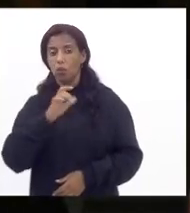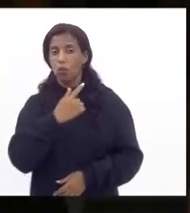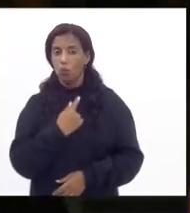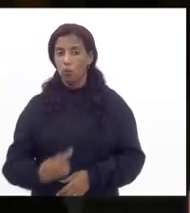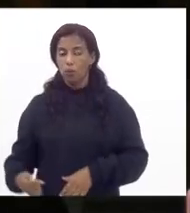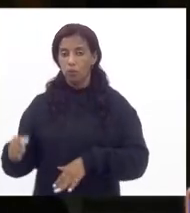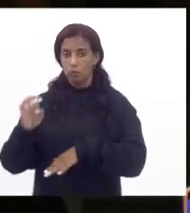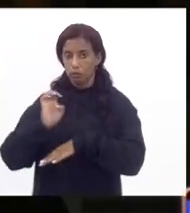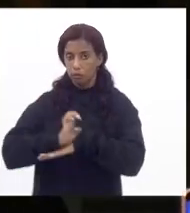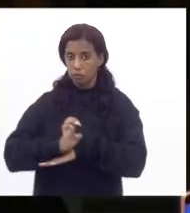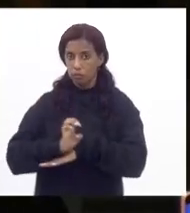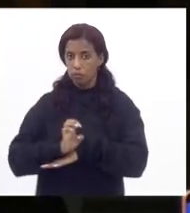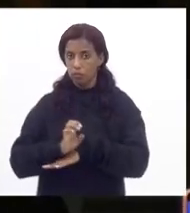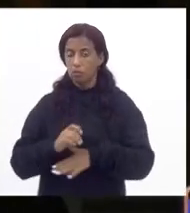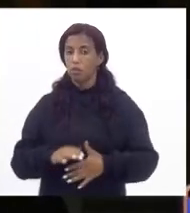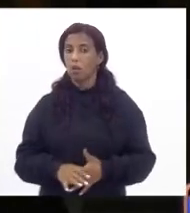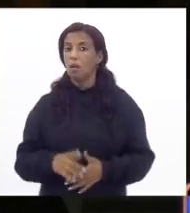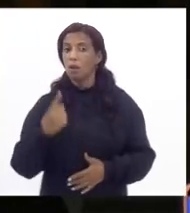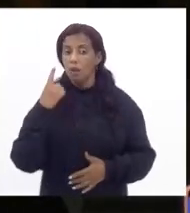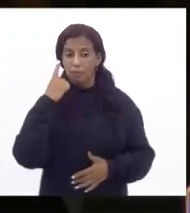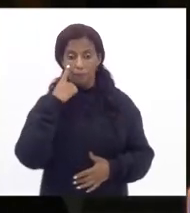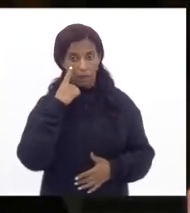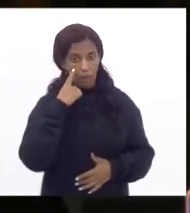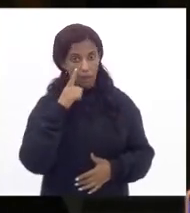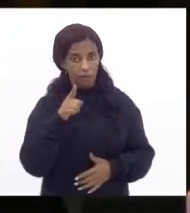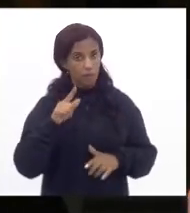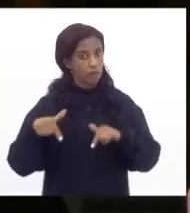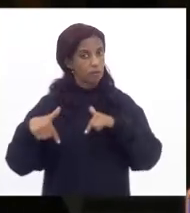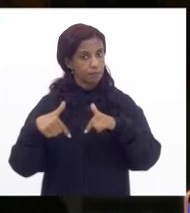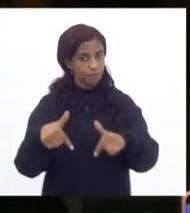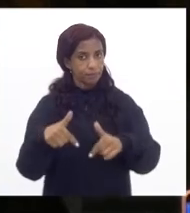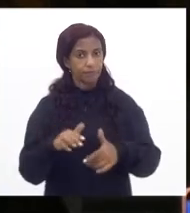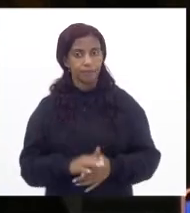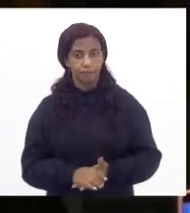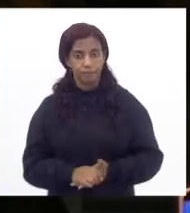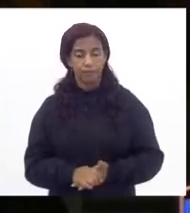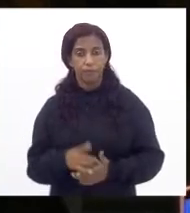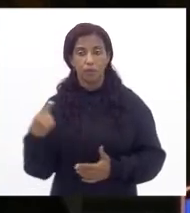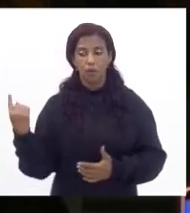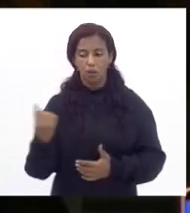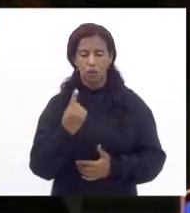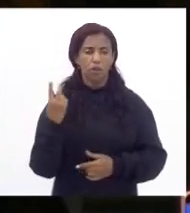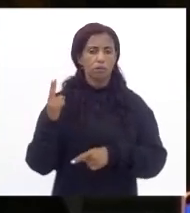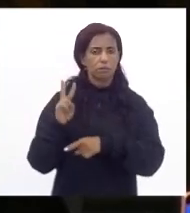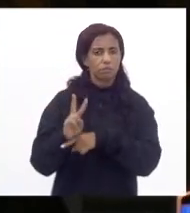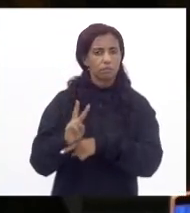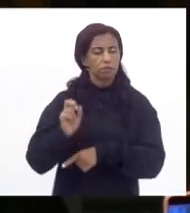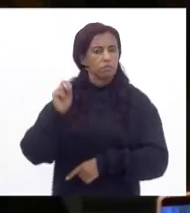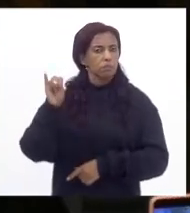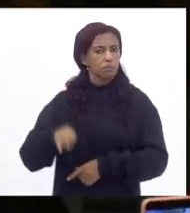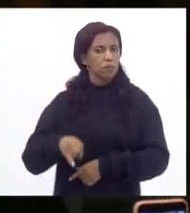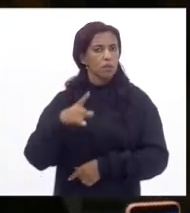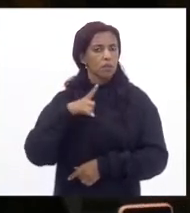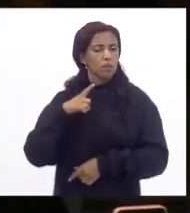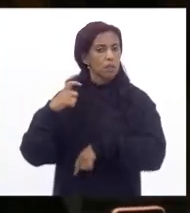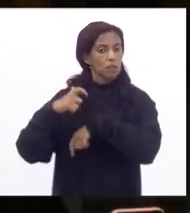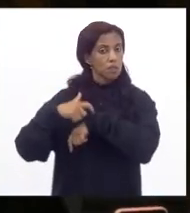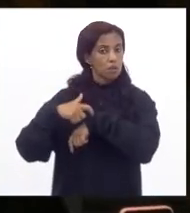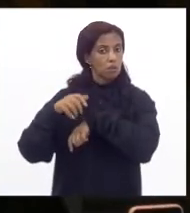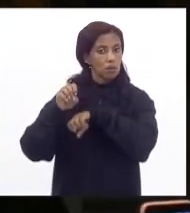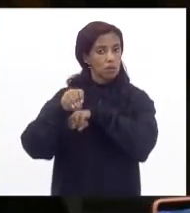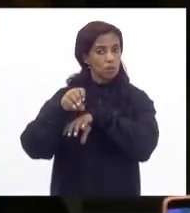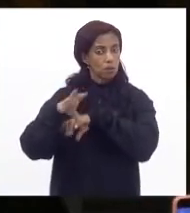estado para que reveja essa posição nós defendemos nós sim que haja nesse momento